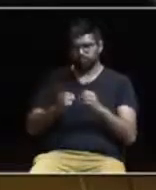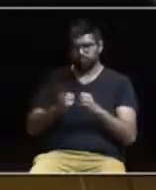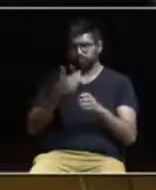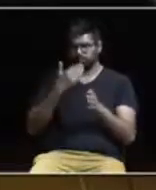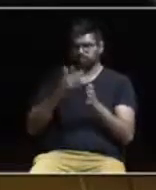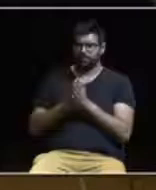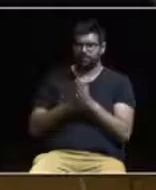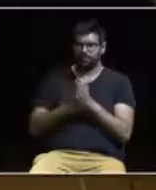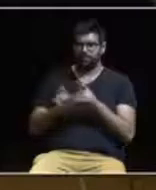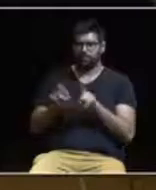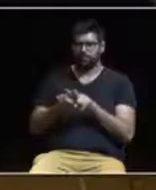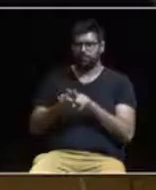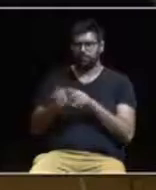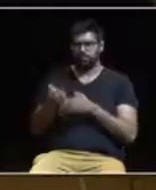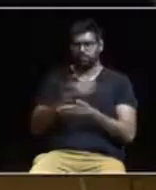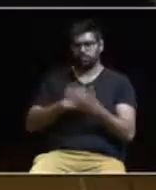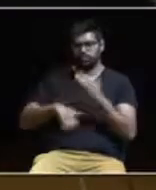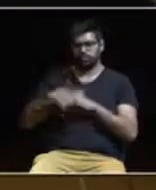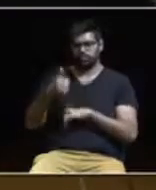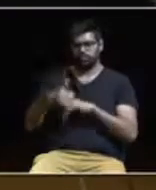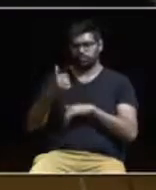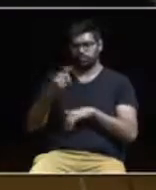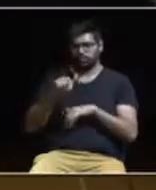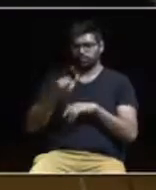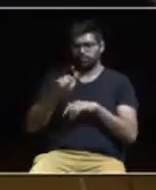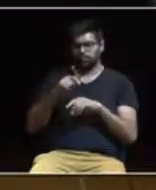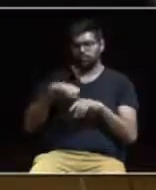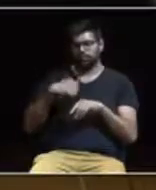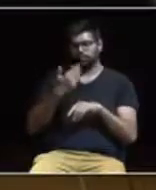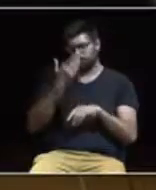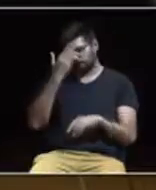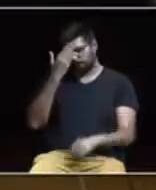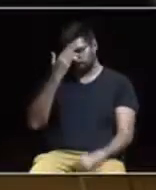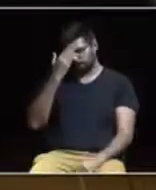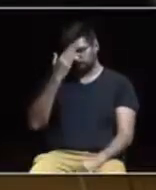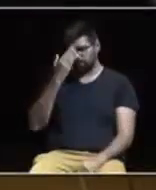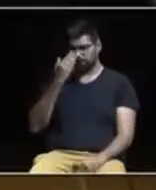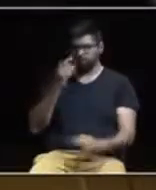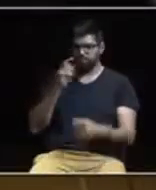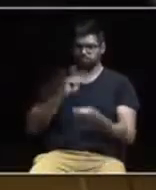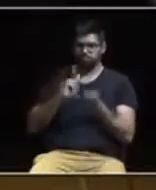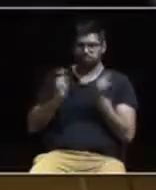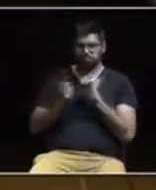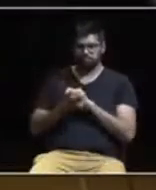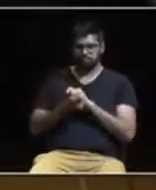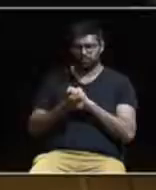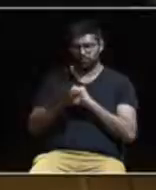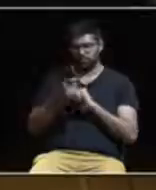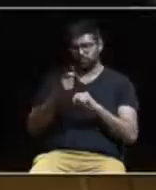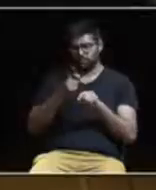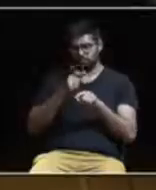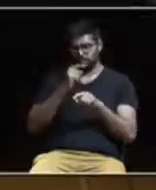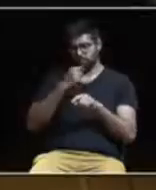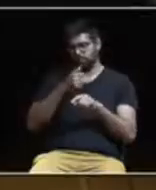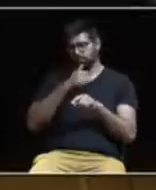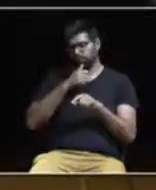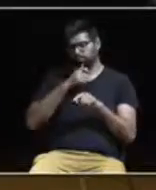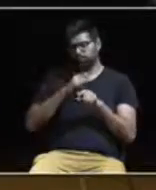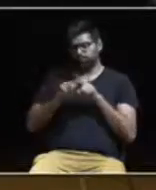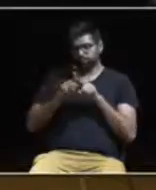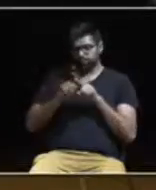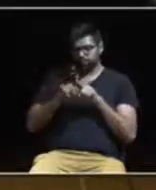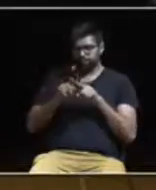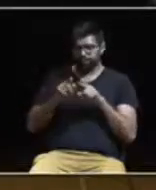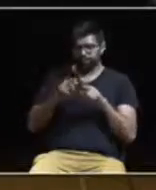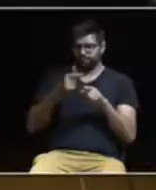recurso fundamental e é essa situação que no entendimento dos verdes é essencial inverter. As opções políticas para o uso do